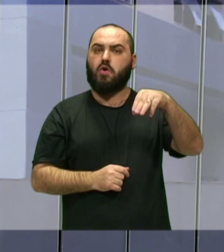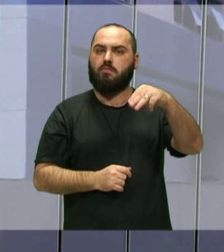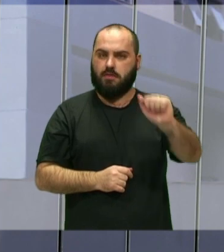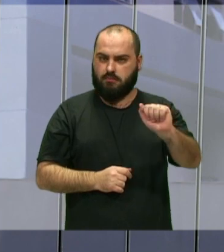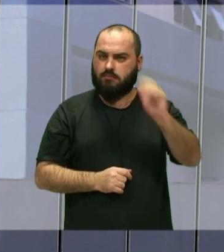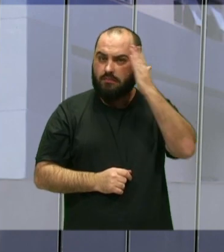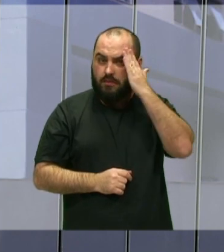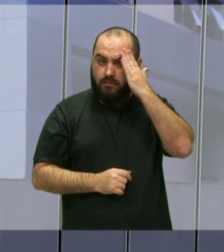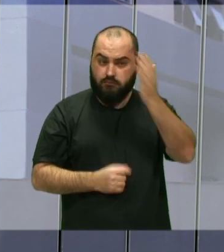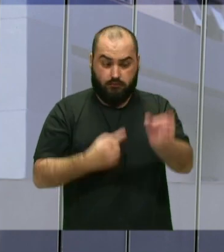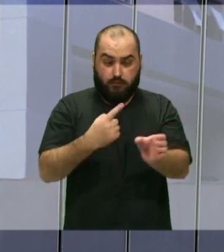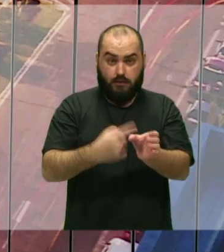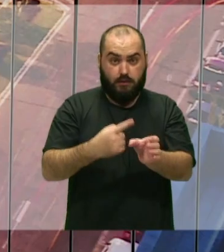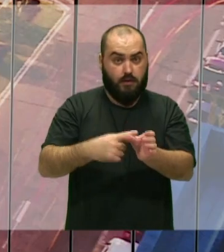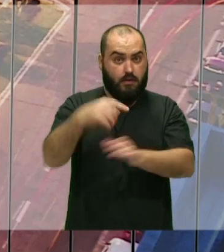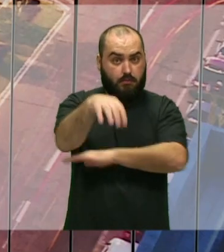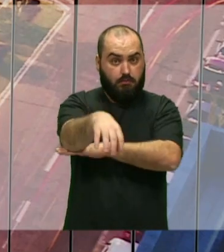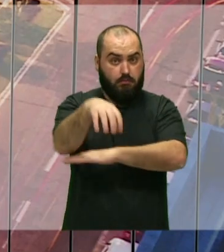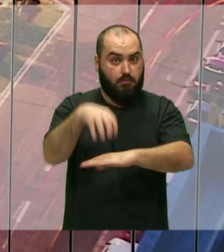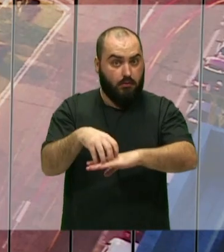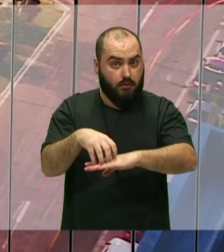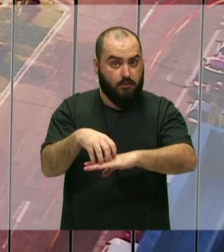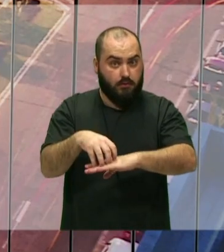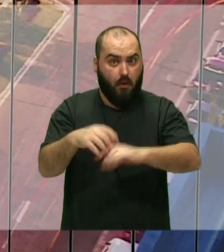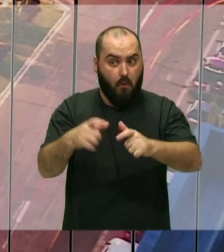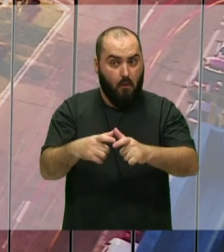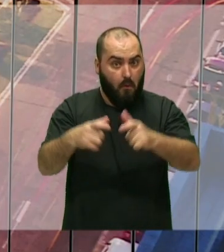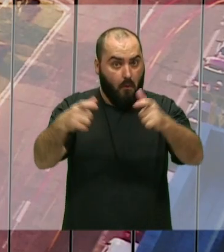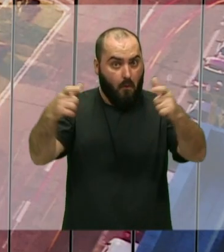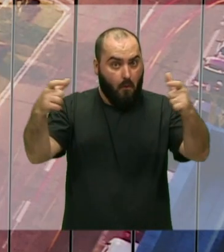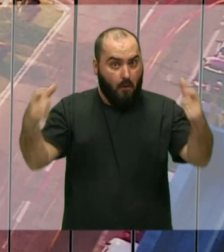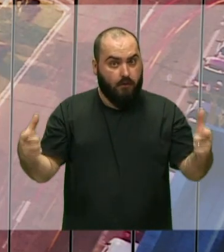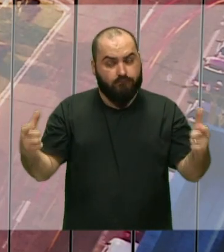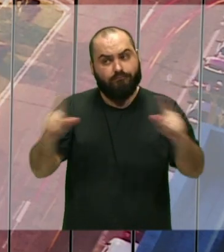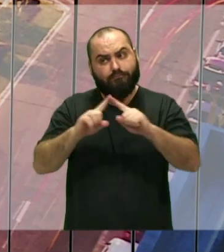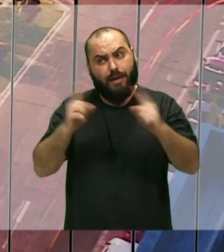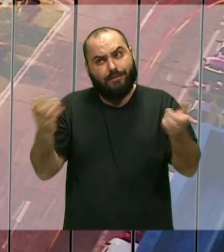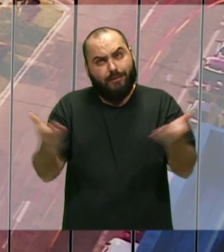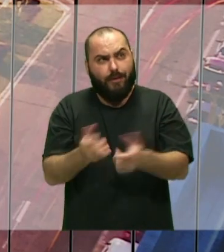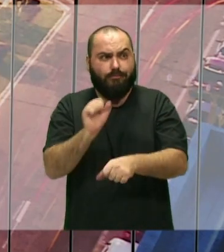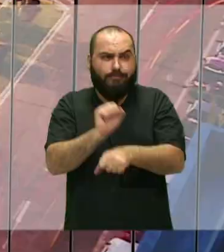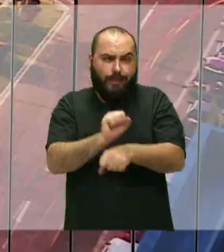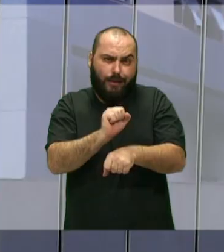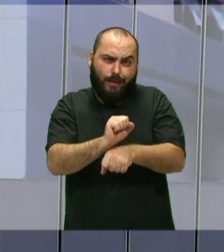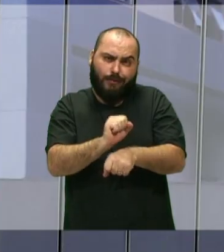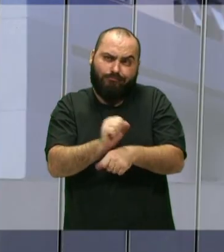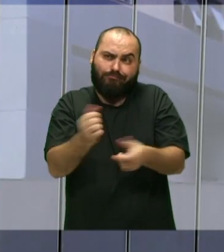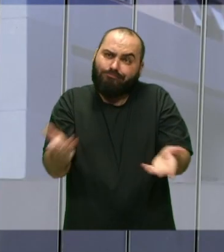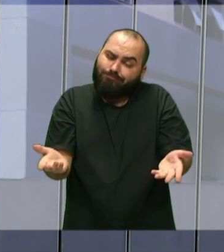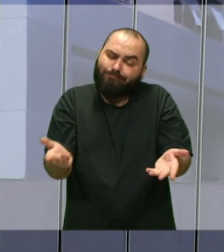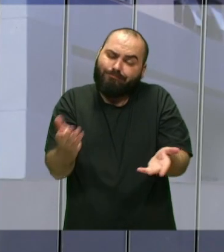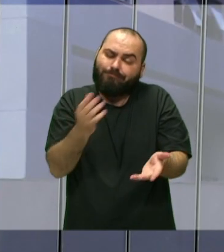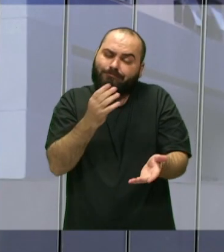numa cidade portuária, nosso porto é bem grande, infelizmente ele está parado desde o início do ano.